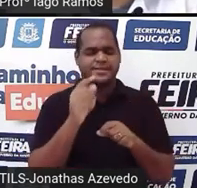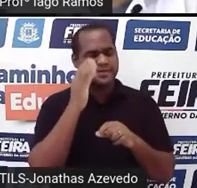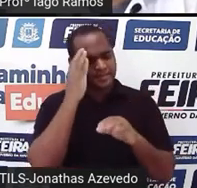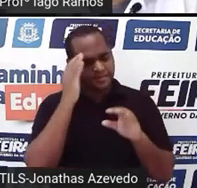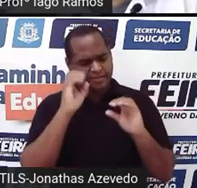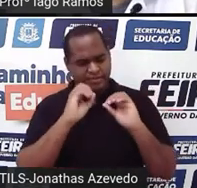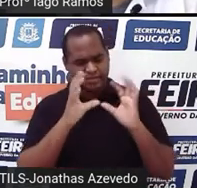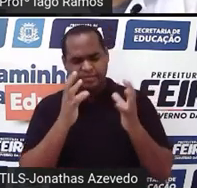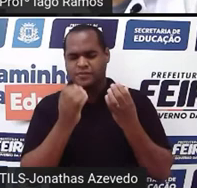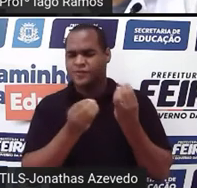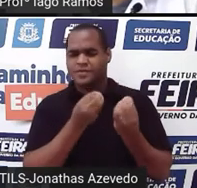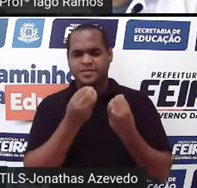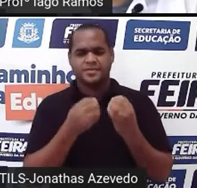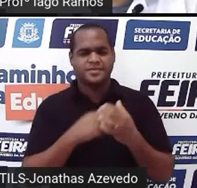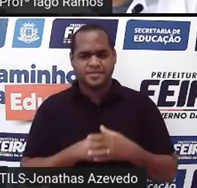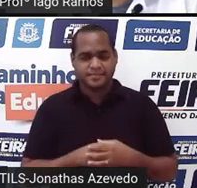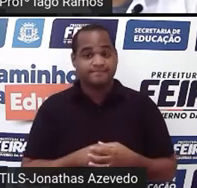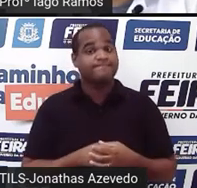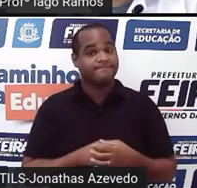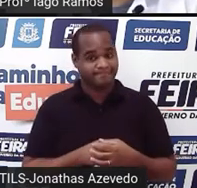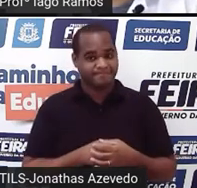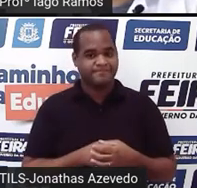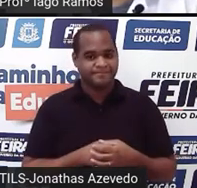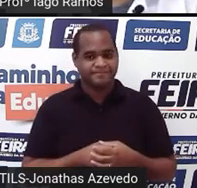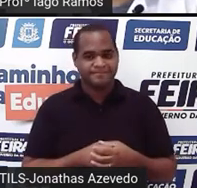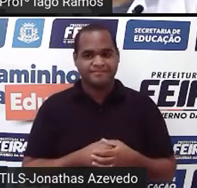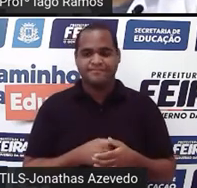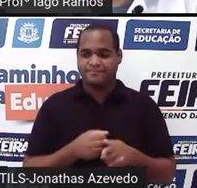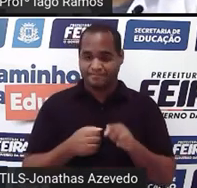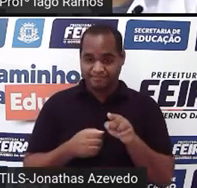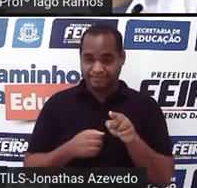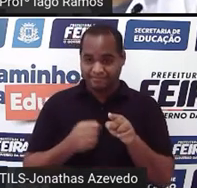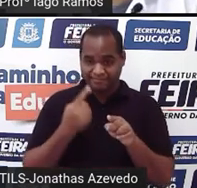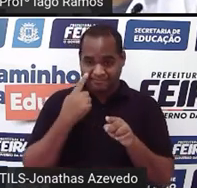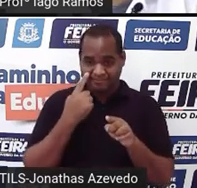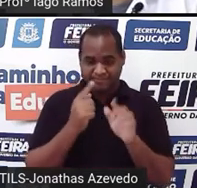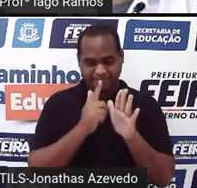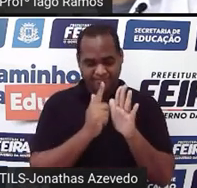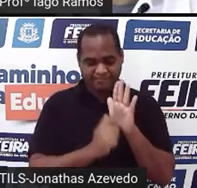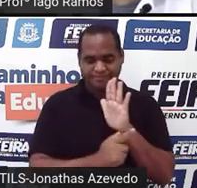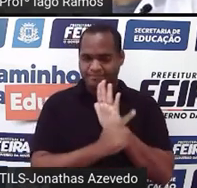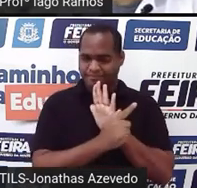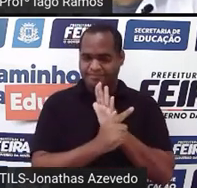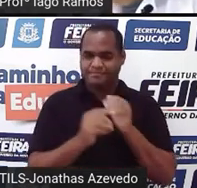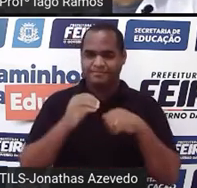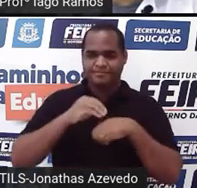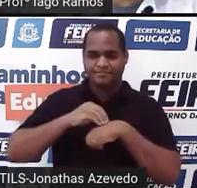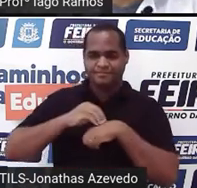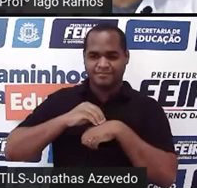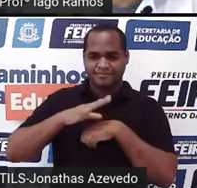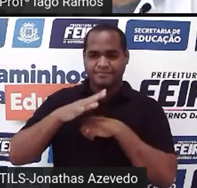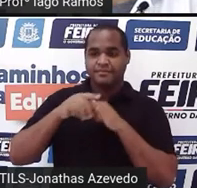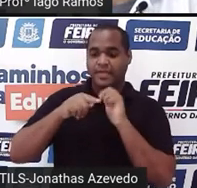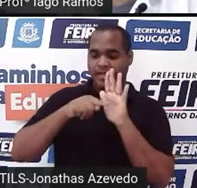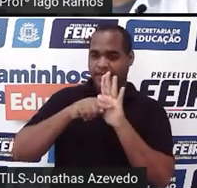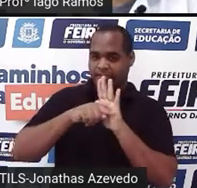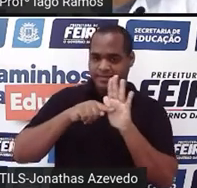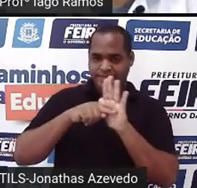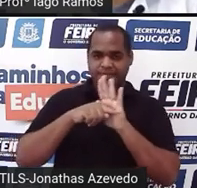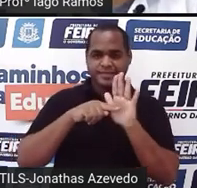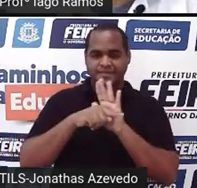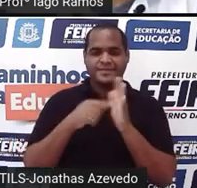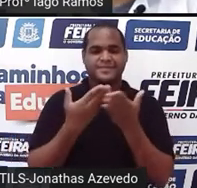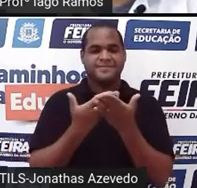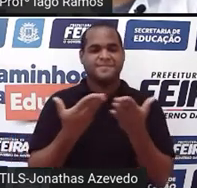gráfico, tá? Então, vamos lá. Então, tá aqui um gráficozinho trazido por essa pesquisa, tá?